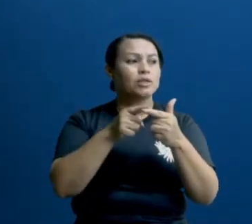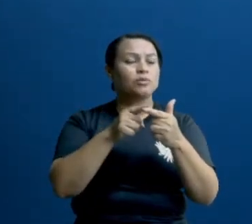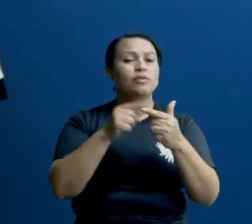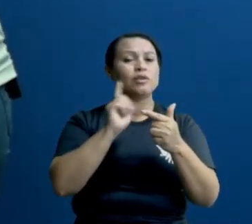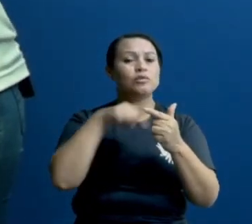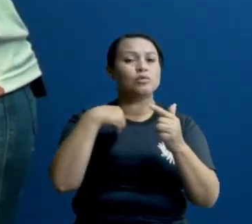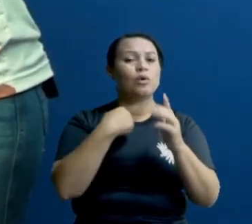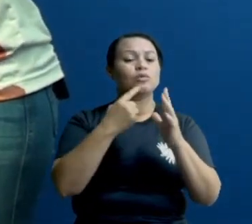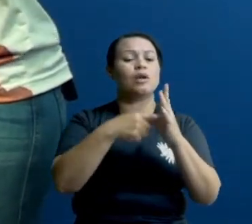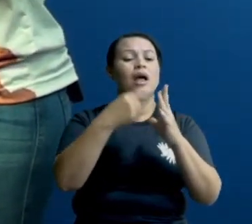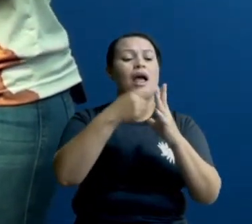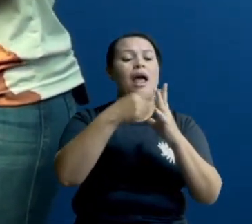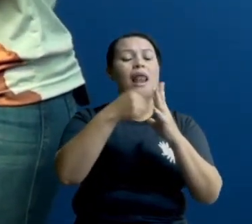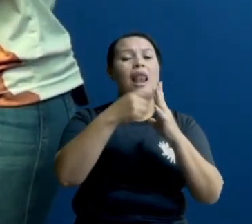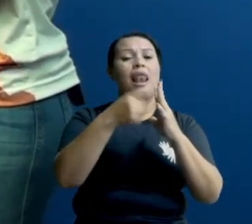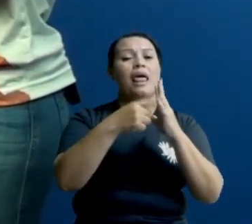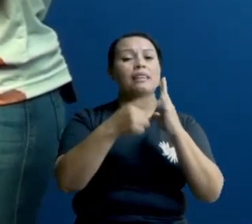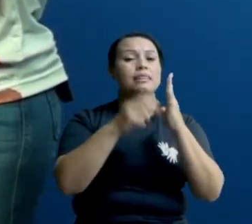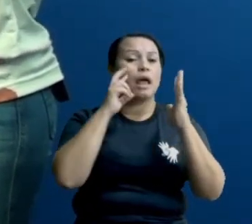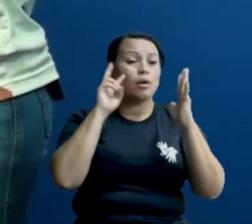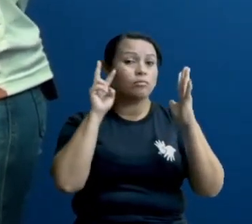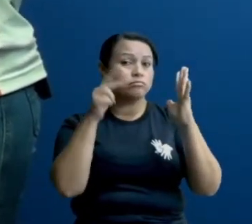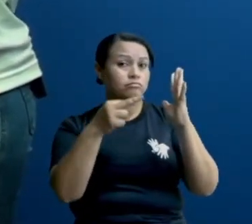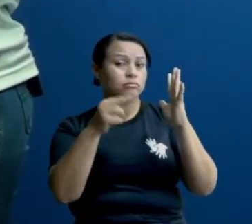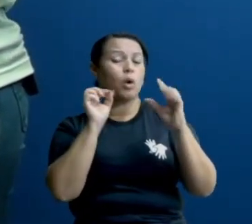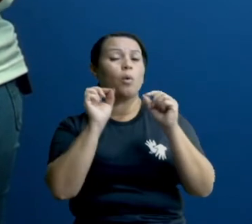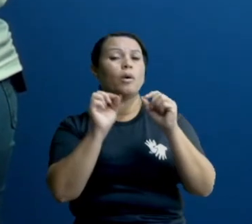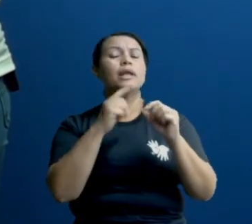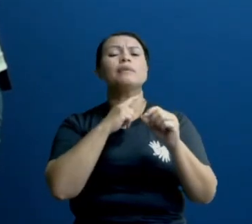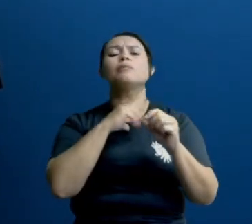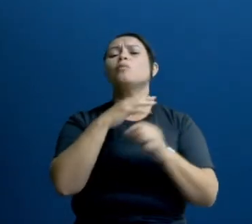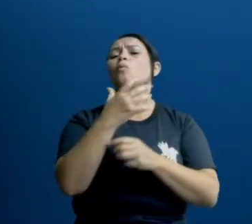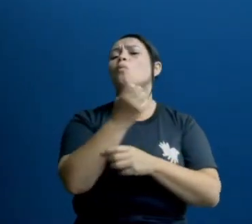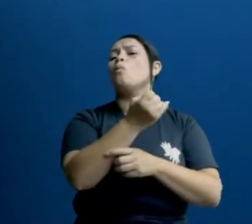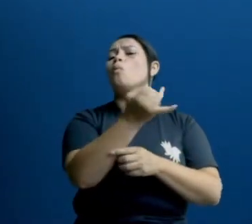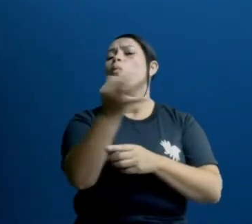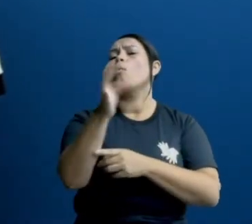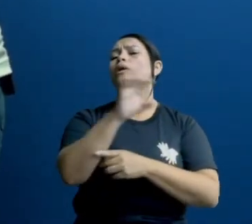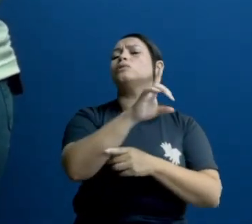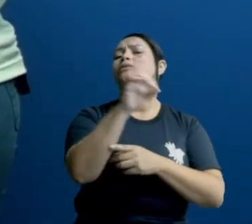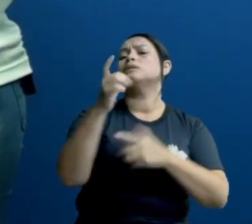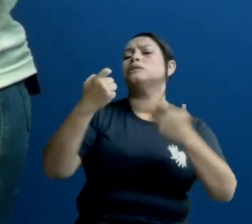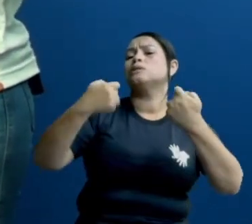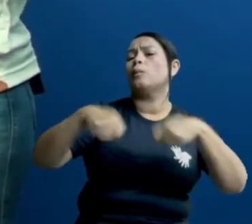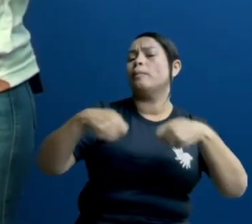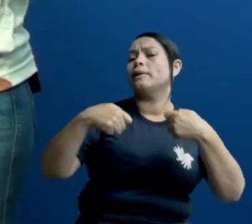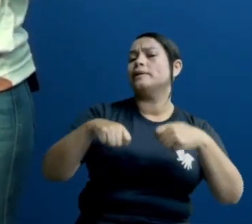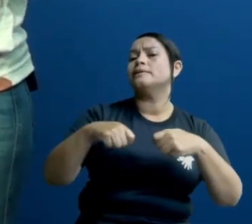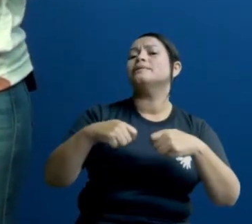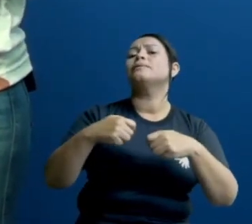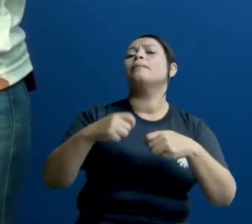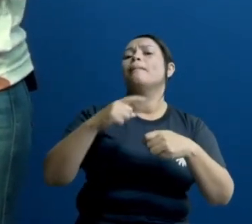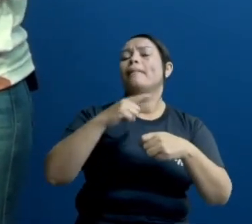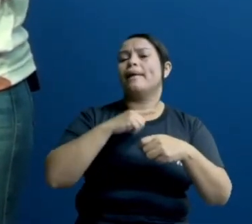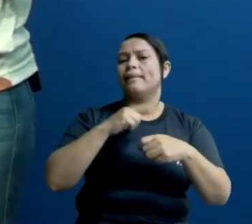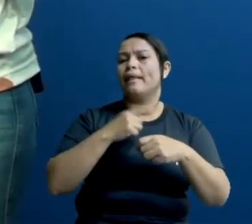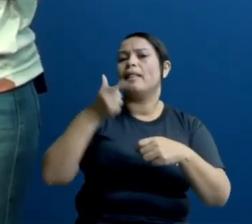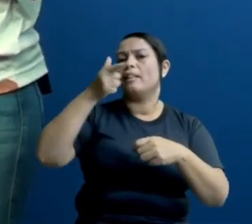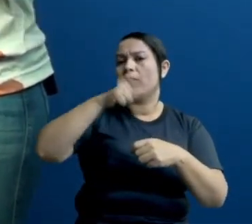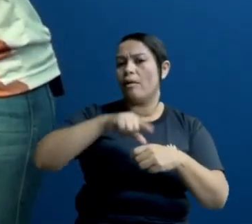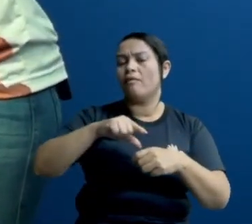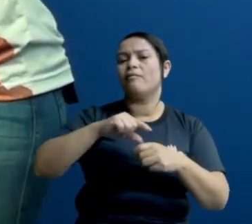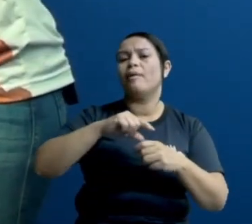nosso calendário. Observando aqui, quantos dias são necessários para que se repita a lua